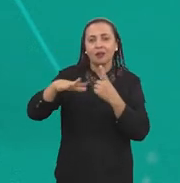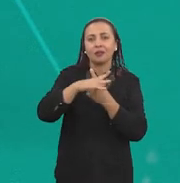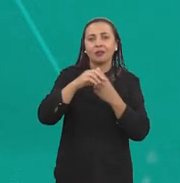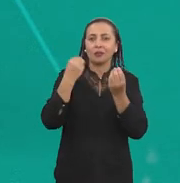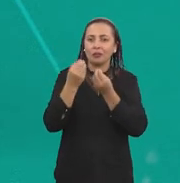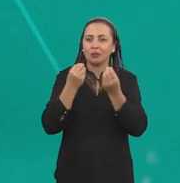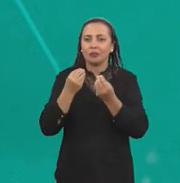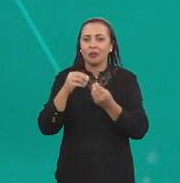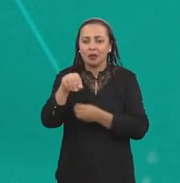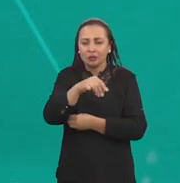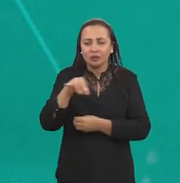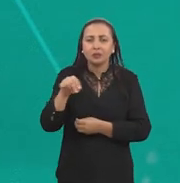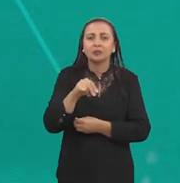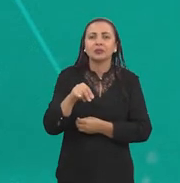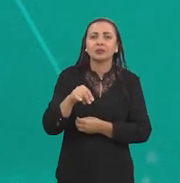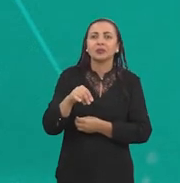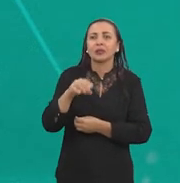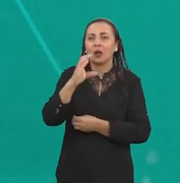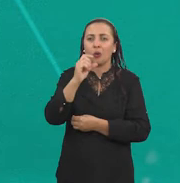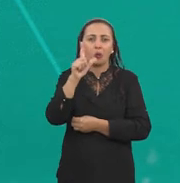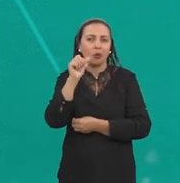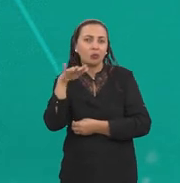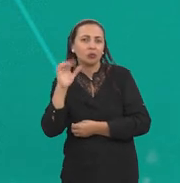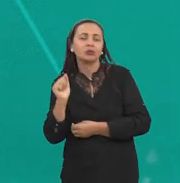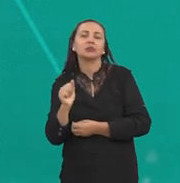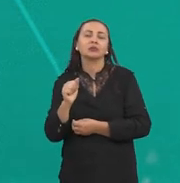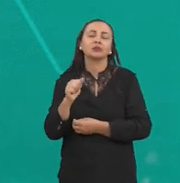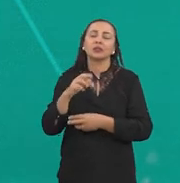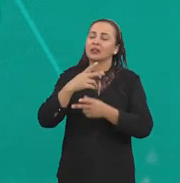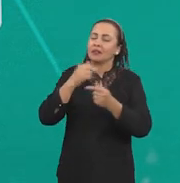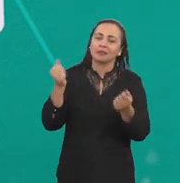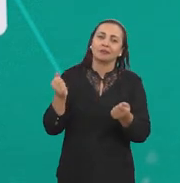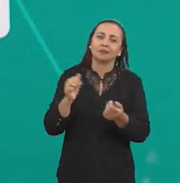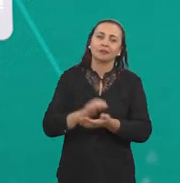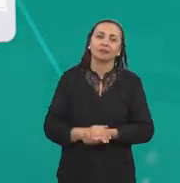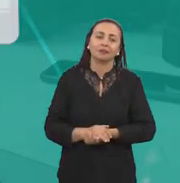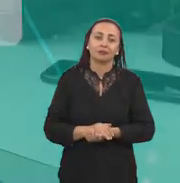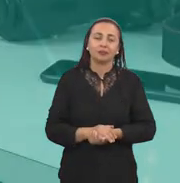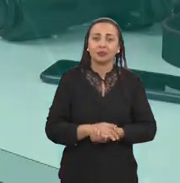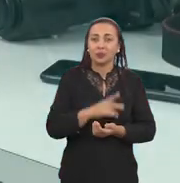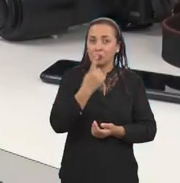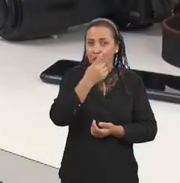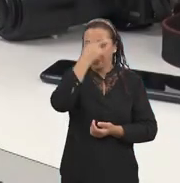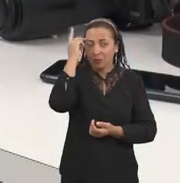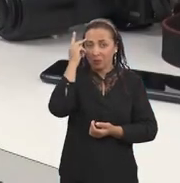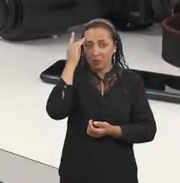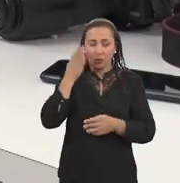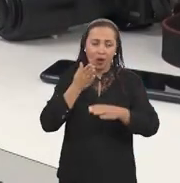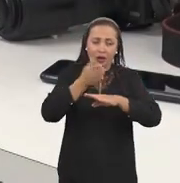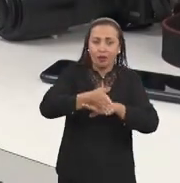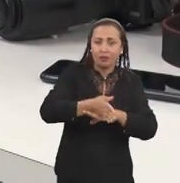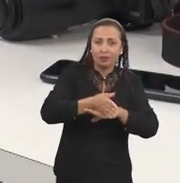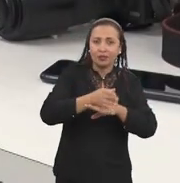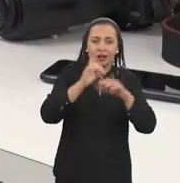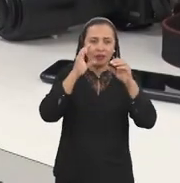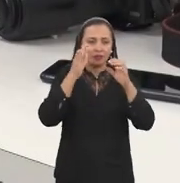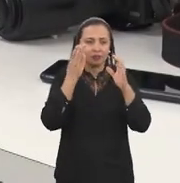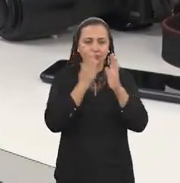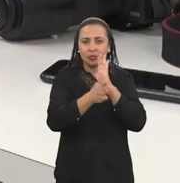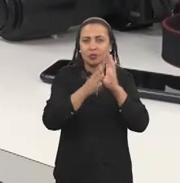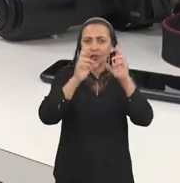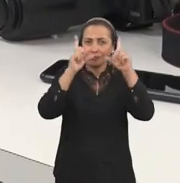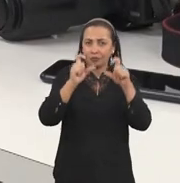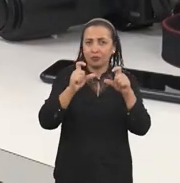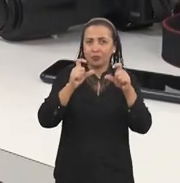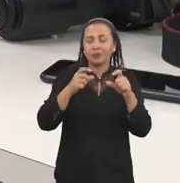ecológica, como dispensões de sementes, colonizadores e tudo mais. Uma vez que a pessoa entra, o usuário entra no sistema e posta